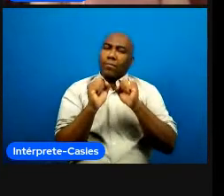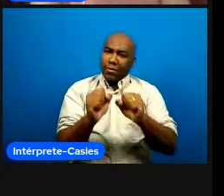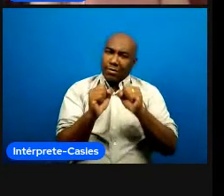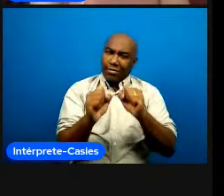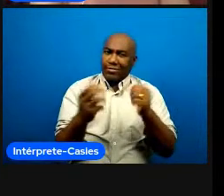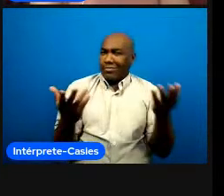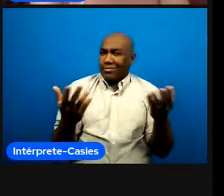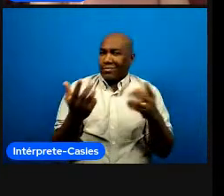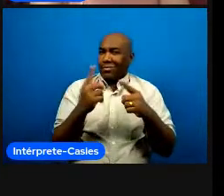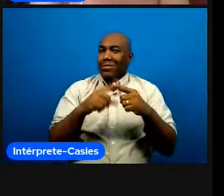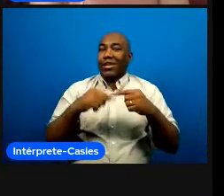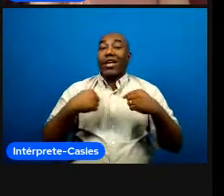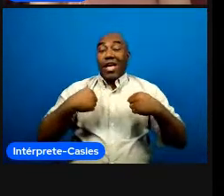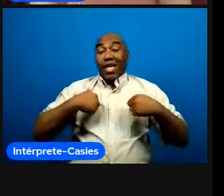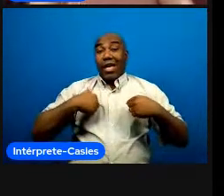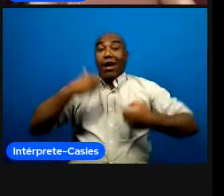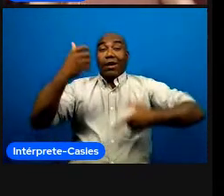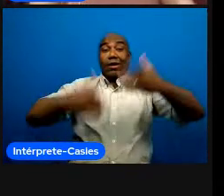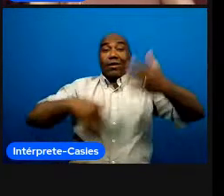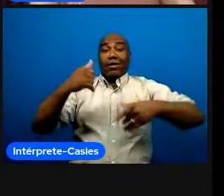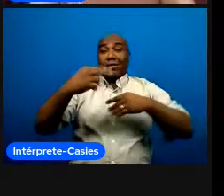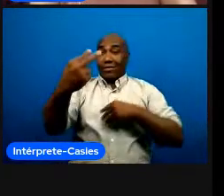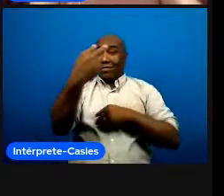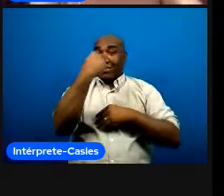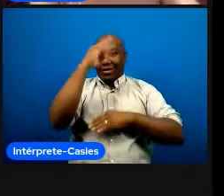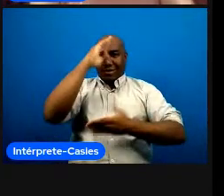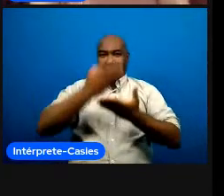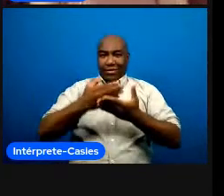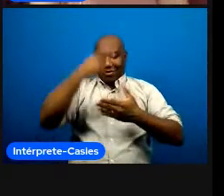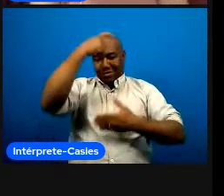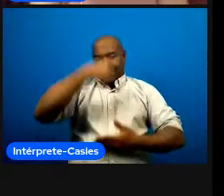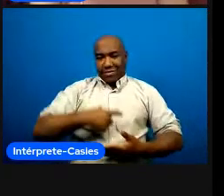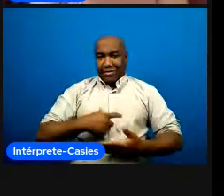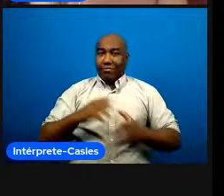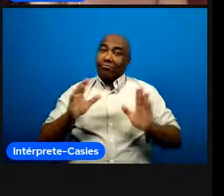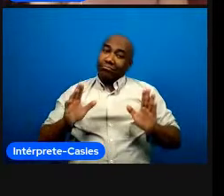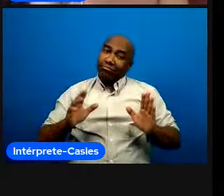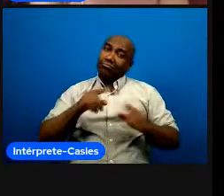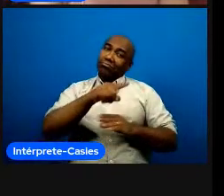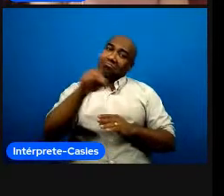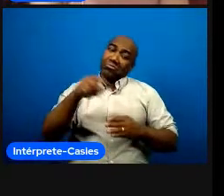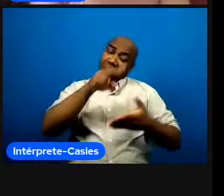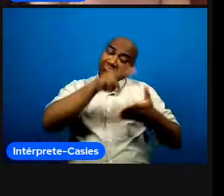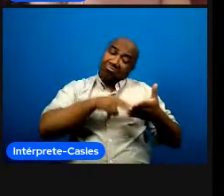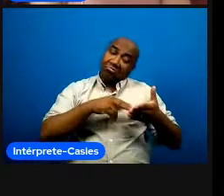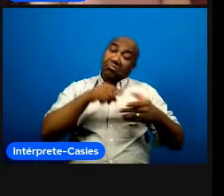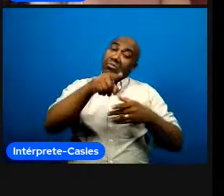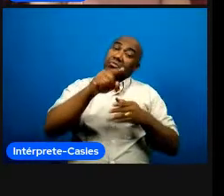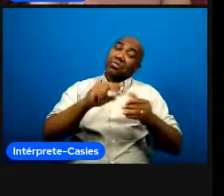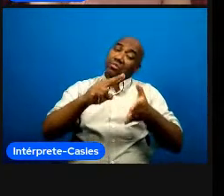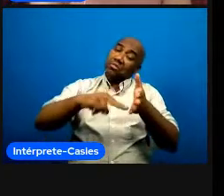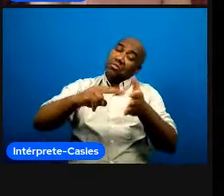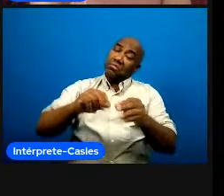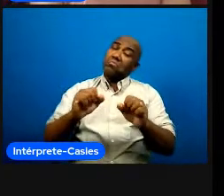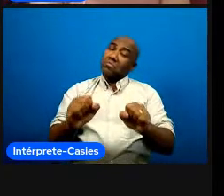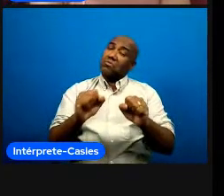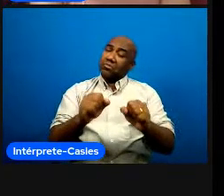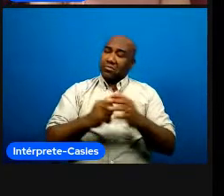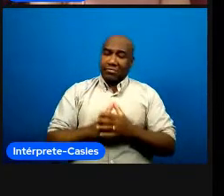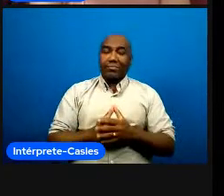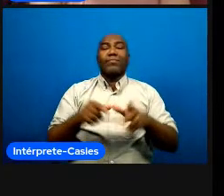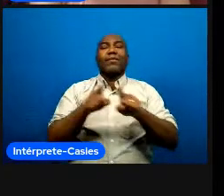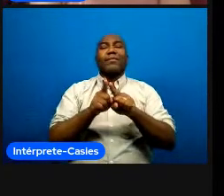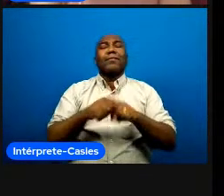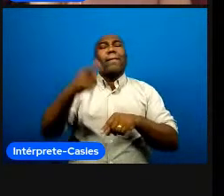próprias modalidades esportivas ou áreas correlatas áreas das ciências do esporte da pedagogia do esporte é pedagogia